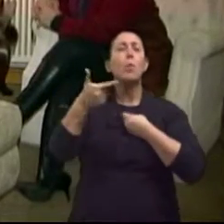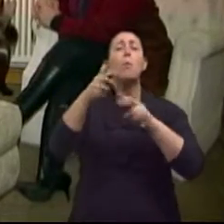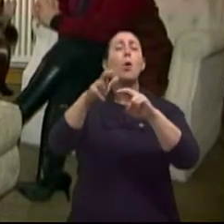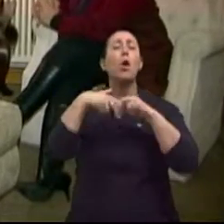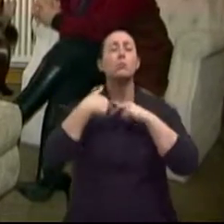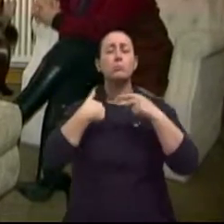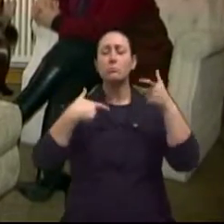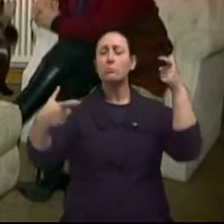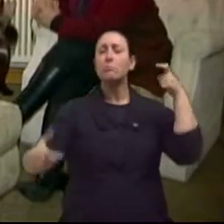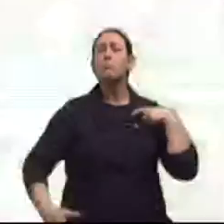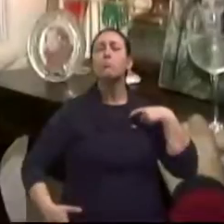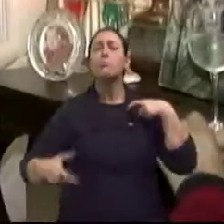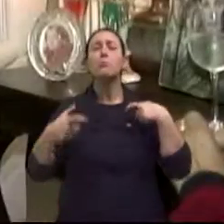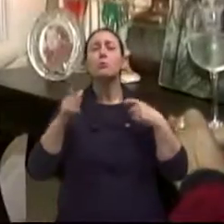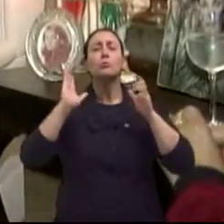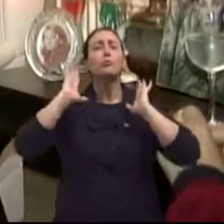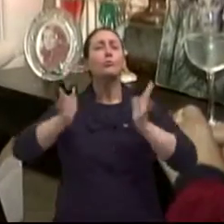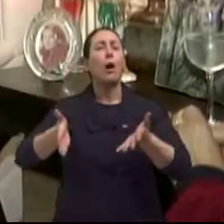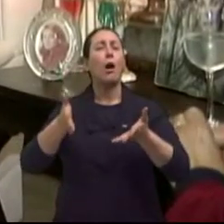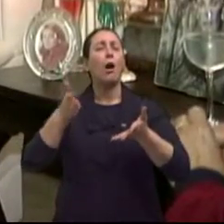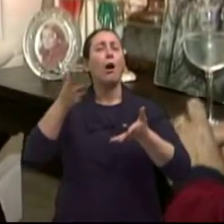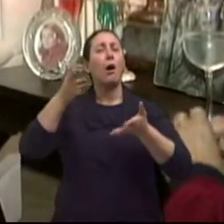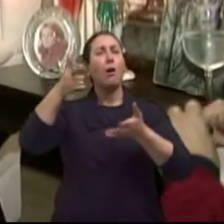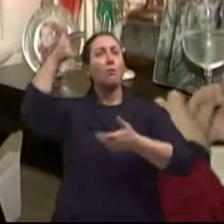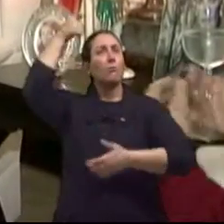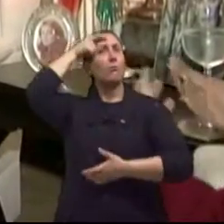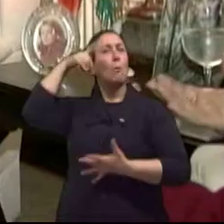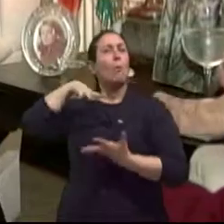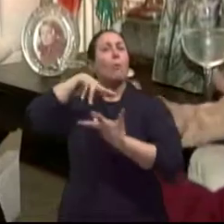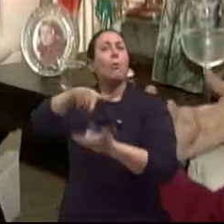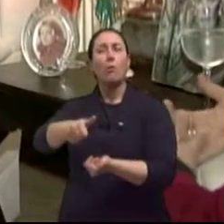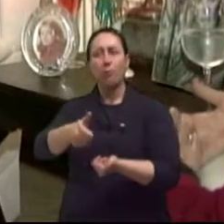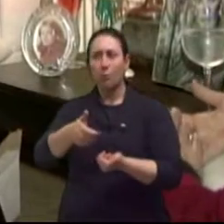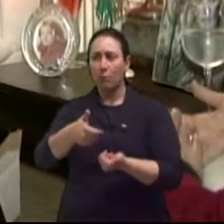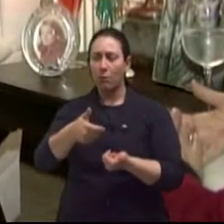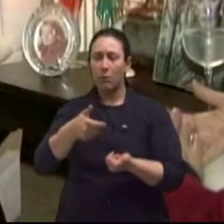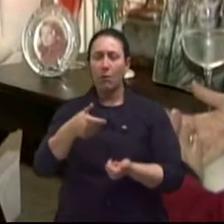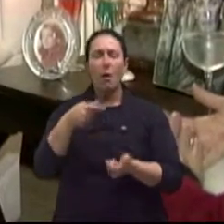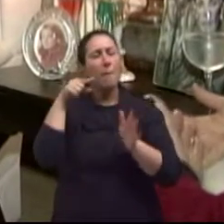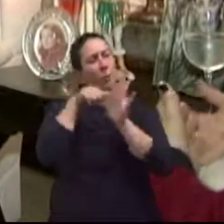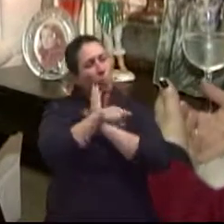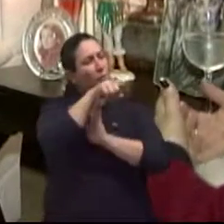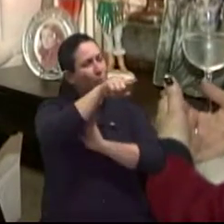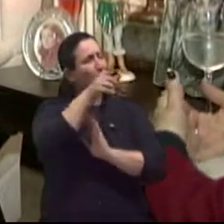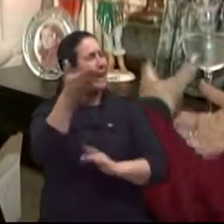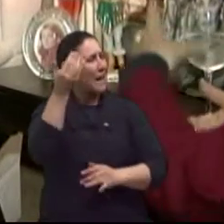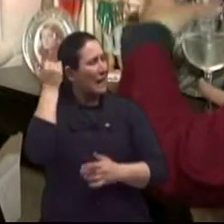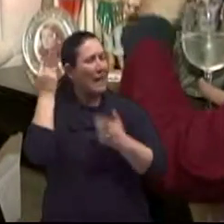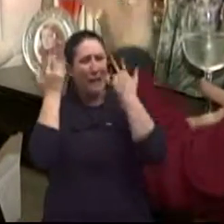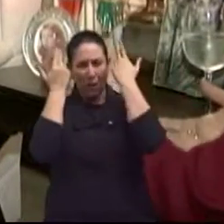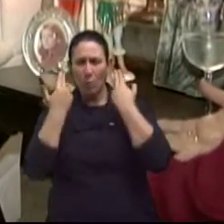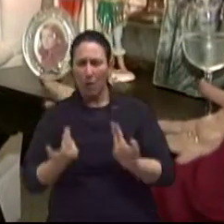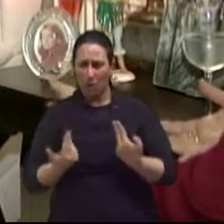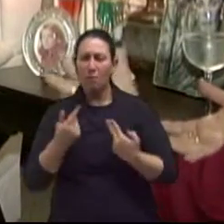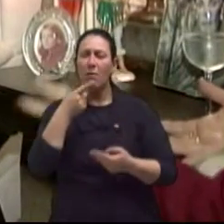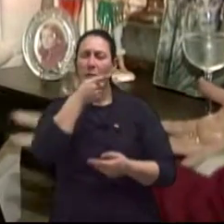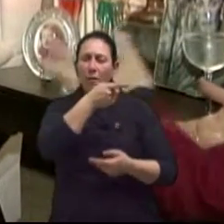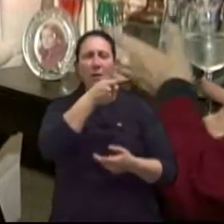típico. E, Edna, já que a gente falou tanto em naturalidade naquela época, as missas eram como elas